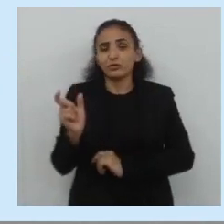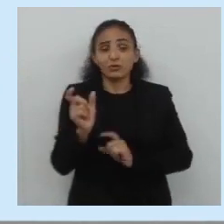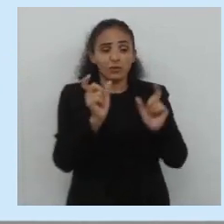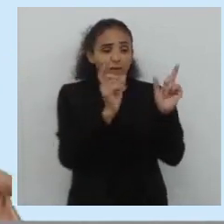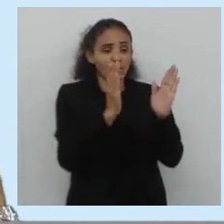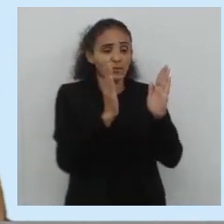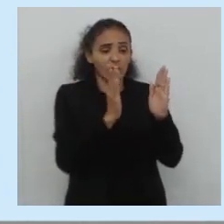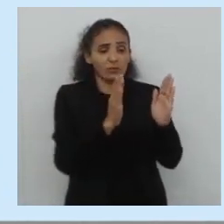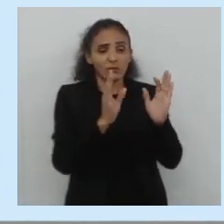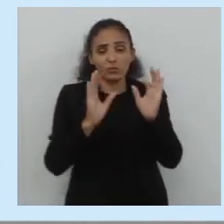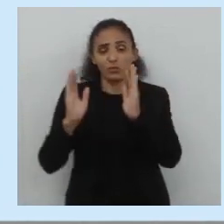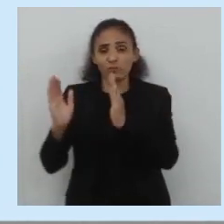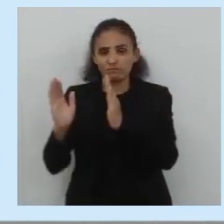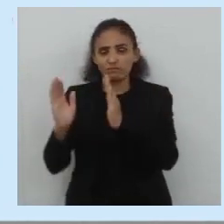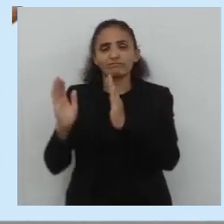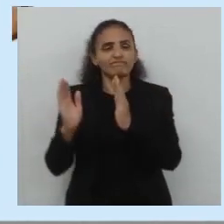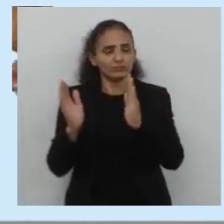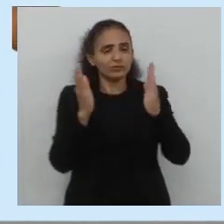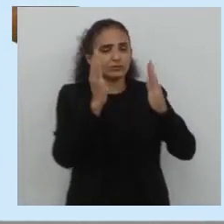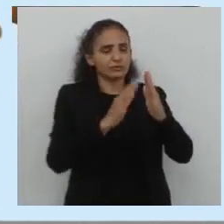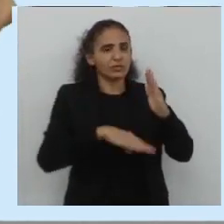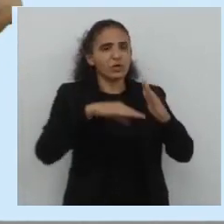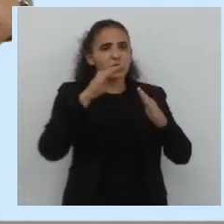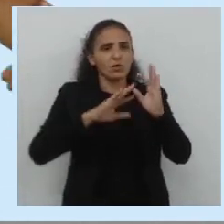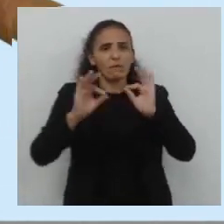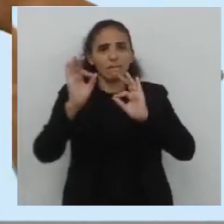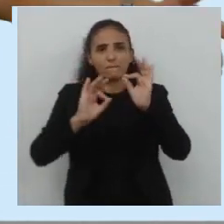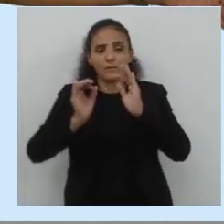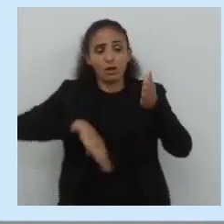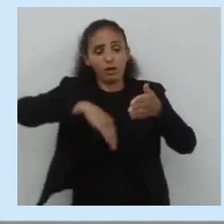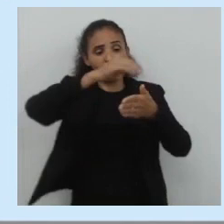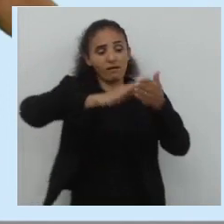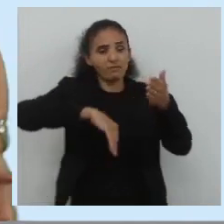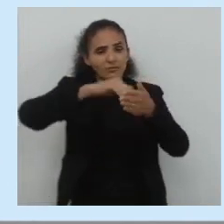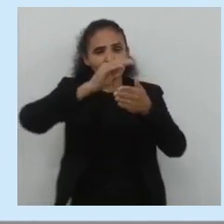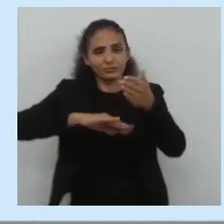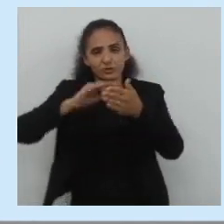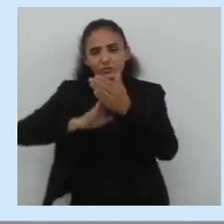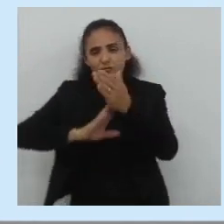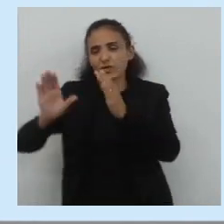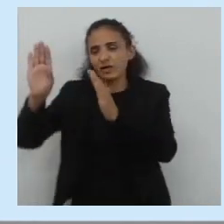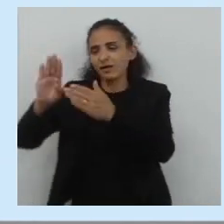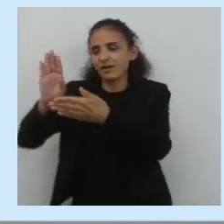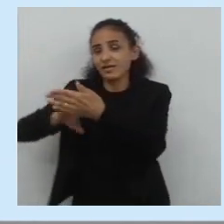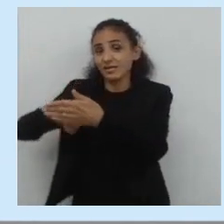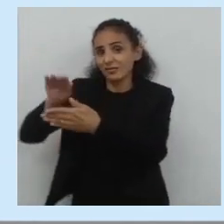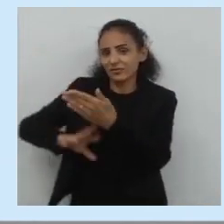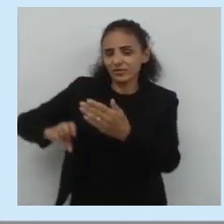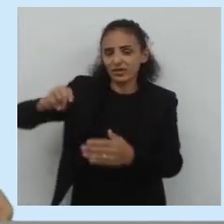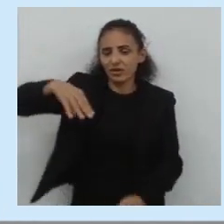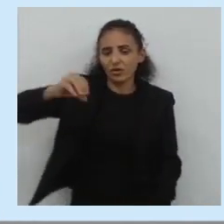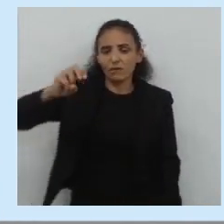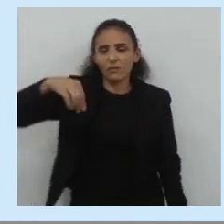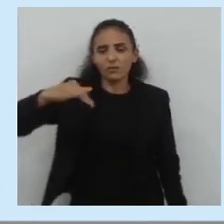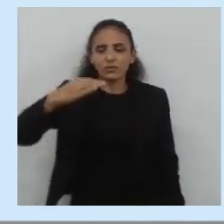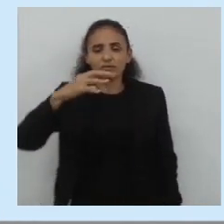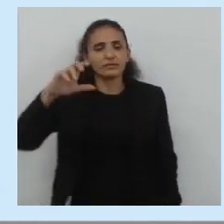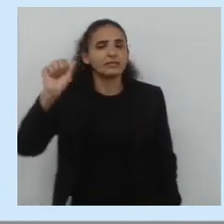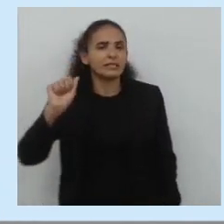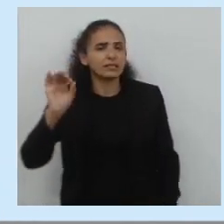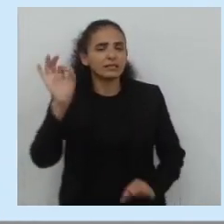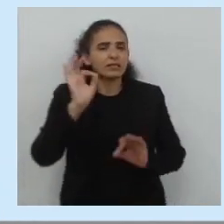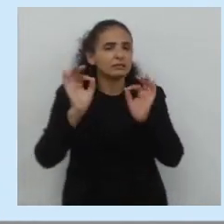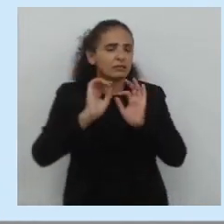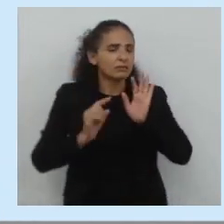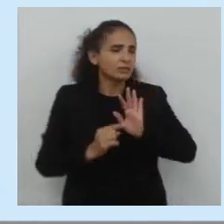nós temos, vimos muito bem, a Mona Lisa do pintor italiano, e nós temos a Mônica de Maurício de Souza. Então a